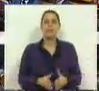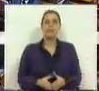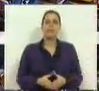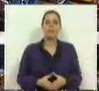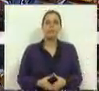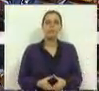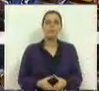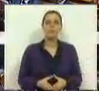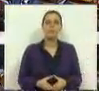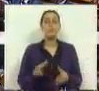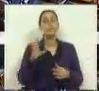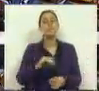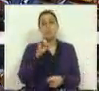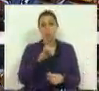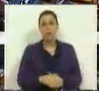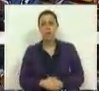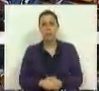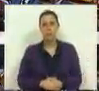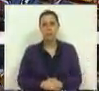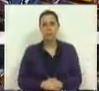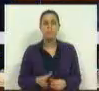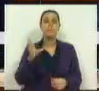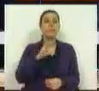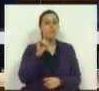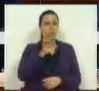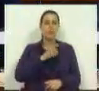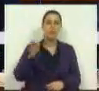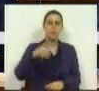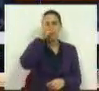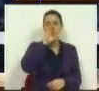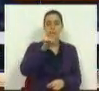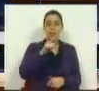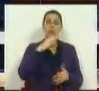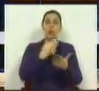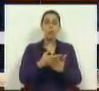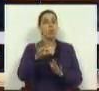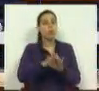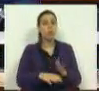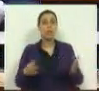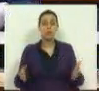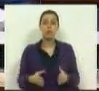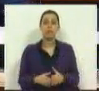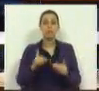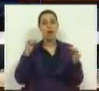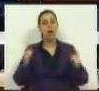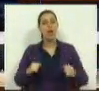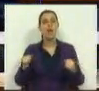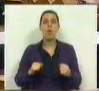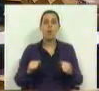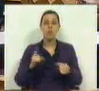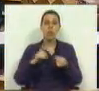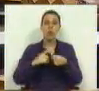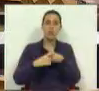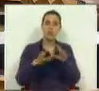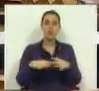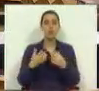Sr. Primeiro-Ministro, criou-lhe condições para um acordo na